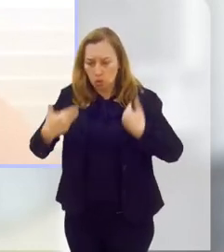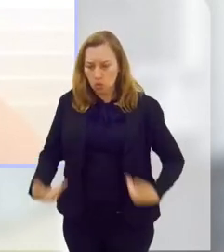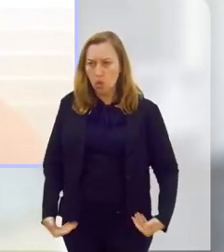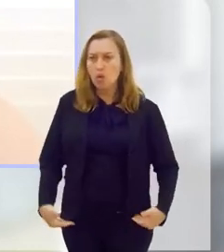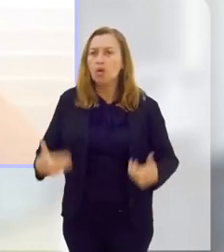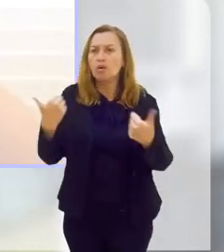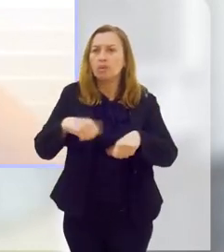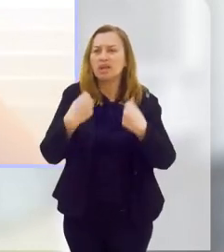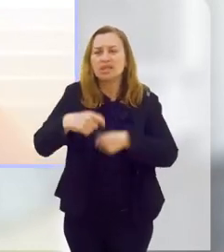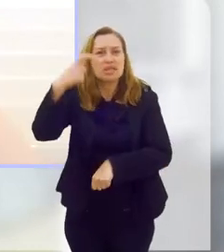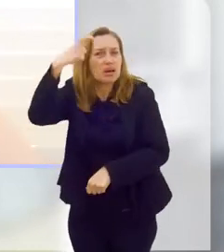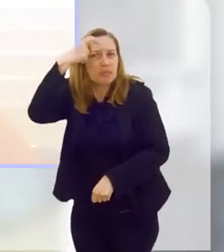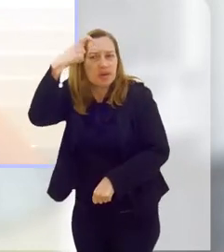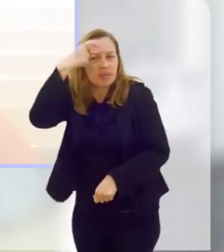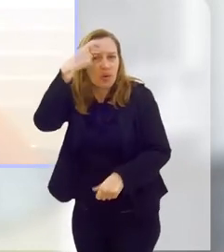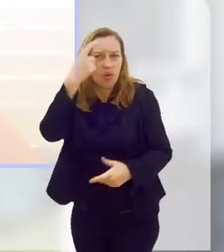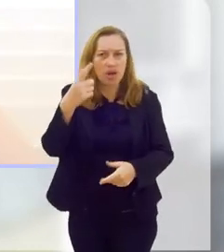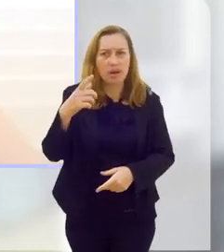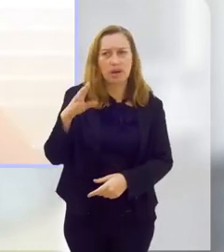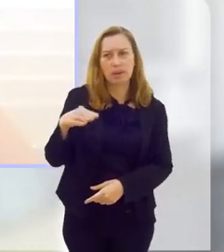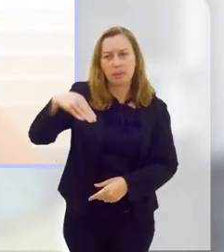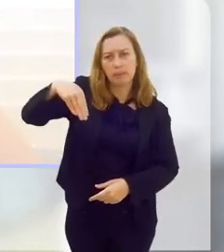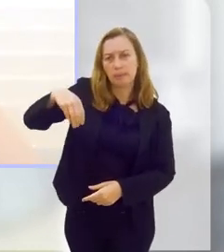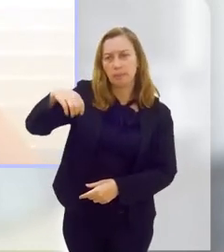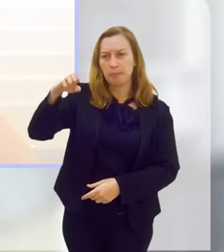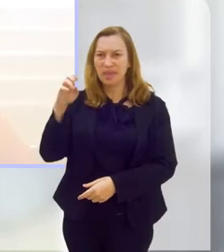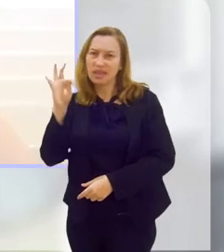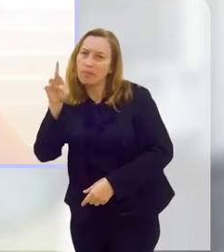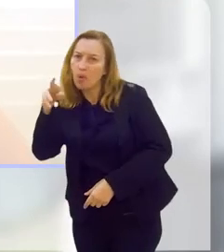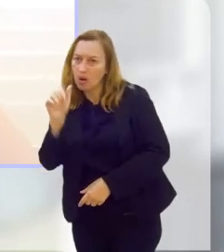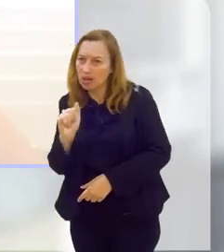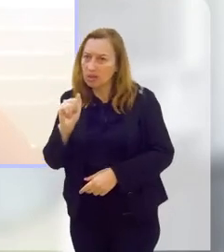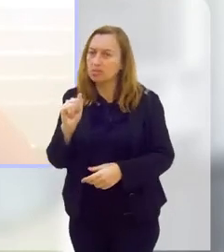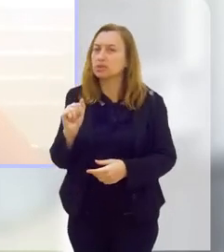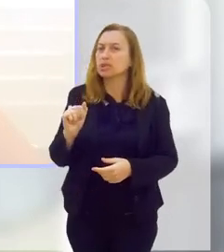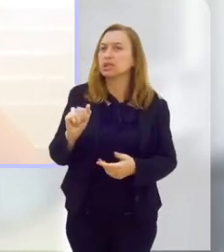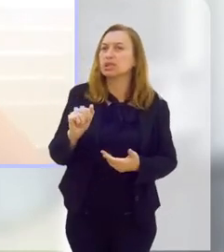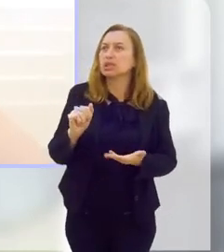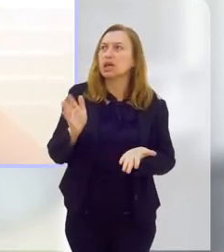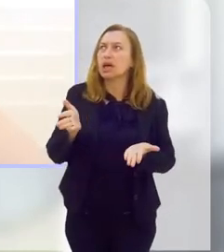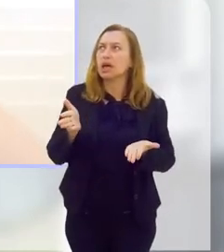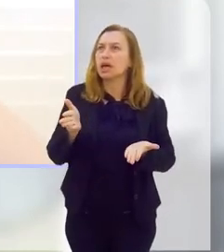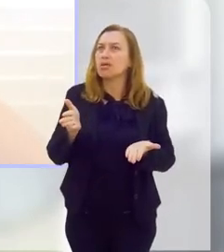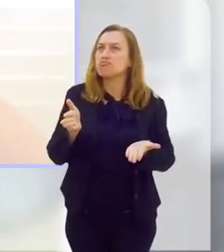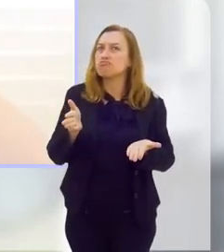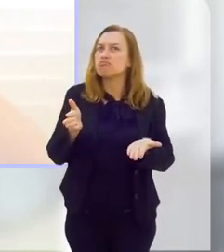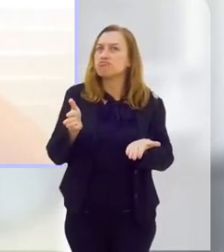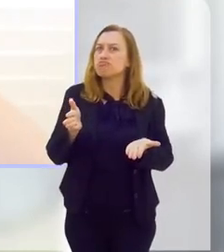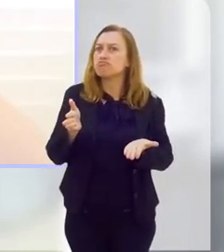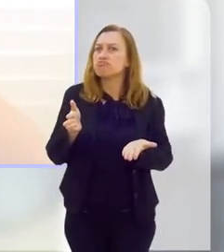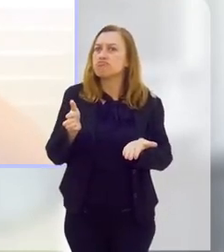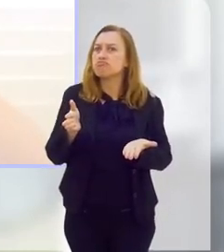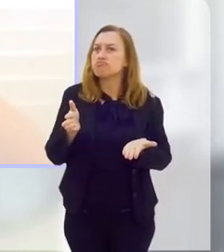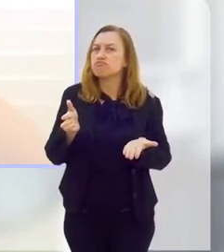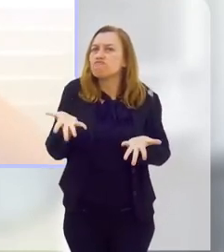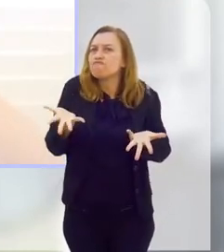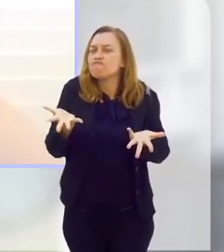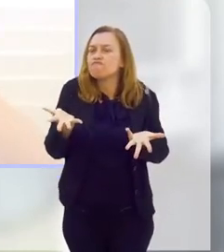corpo, o organismo, ele precisa criar uma memória metabólica, né? Sim. Então, a partir da